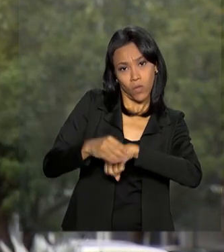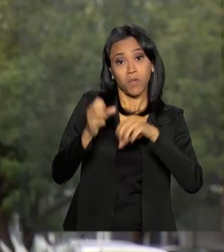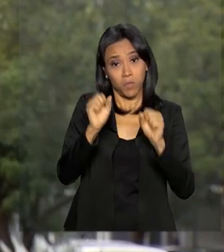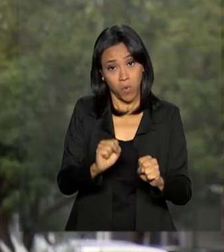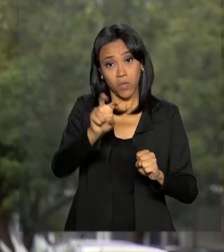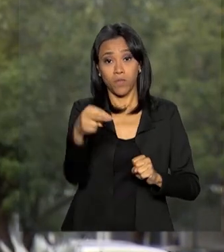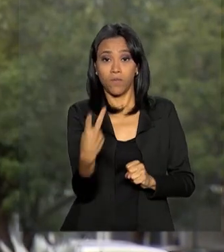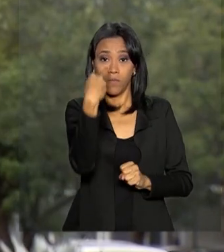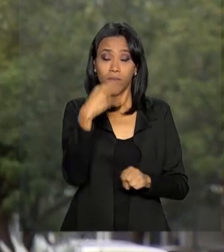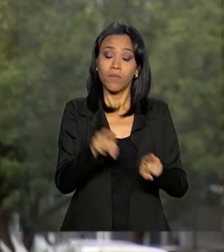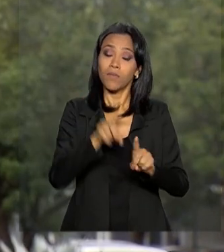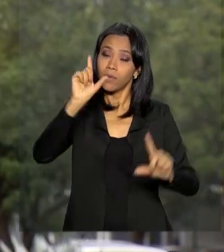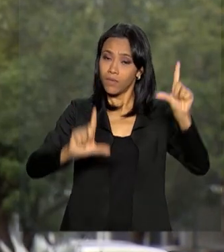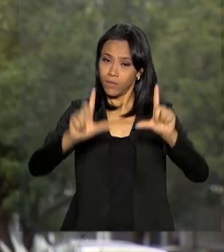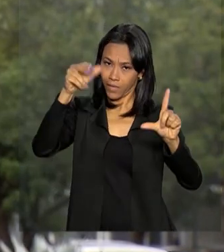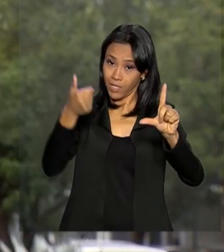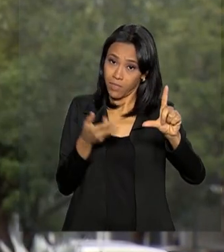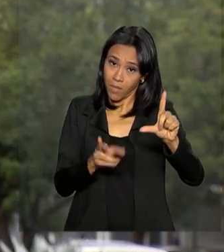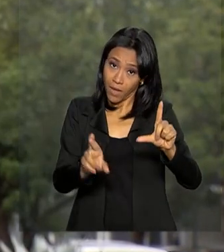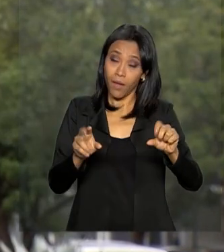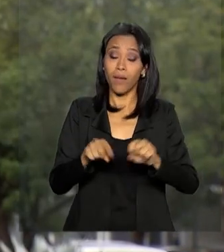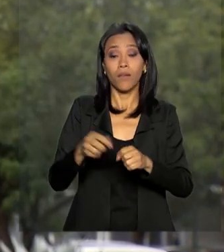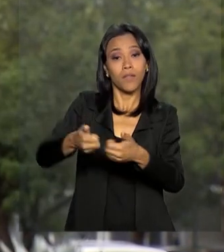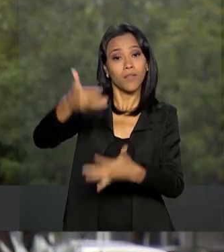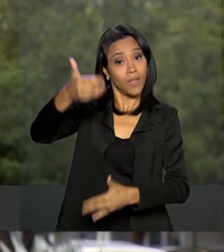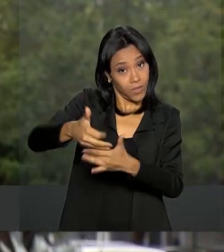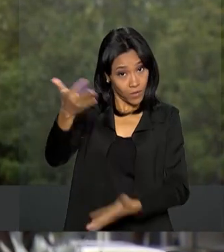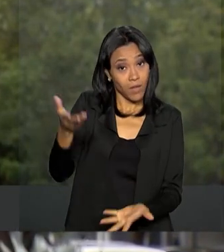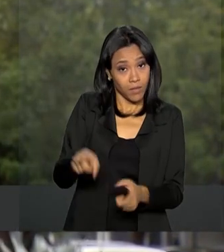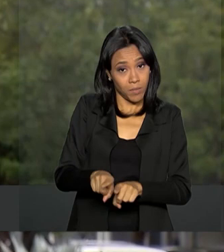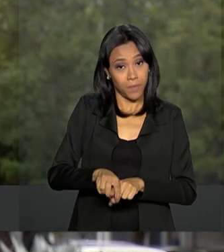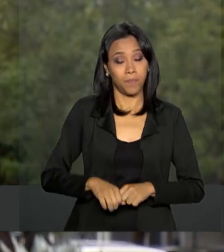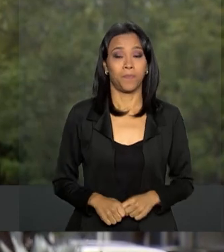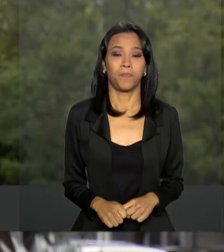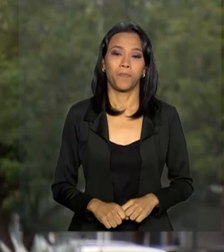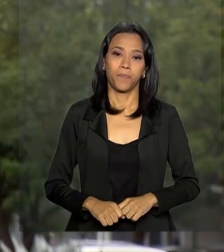pode acompanhar pela TVNBR e pelas nossas redes sociais.